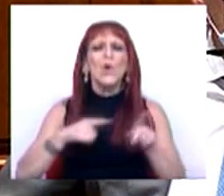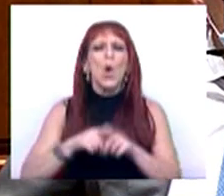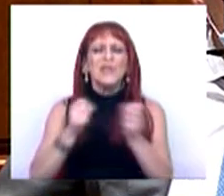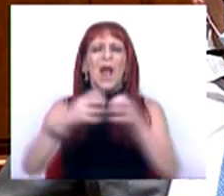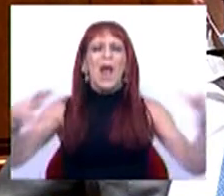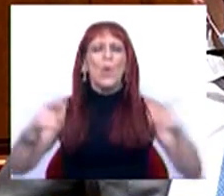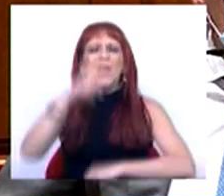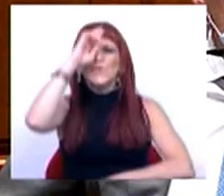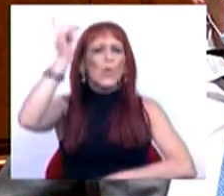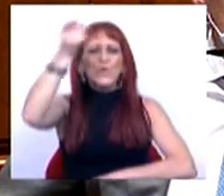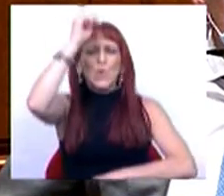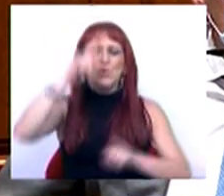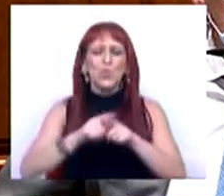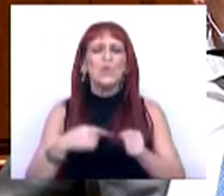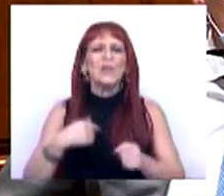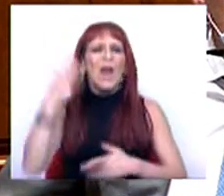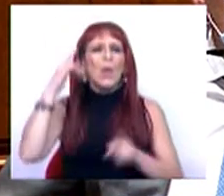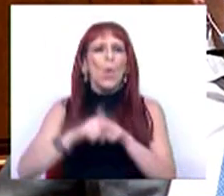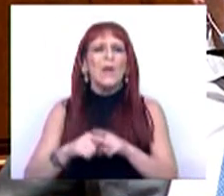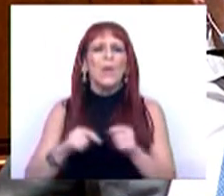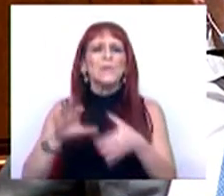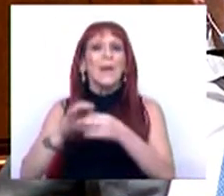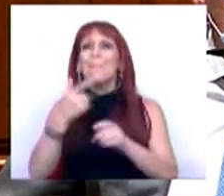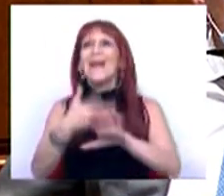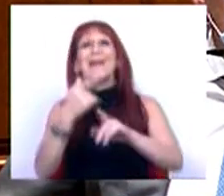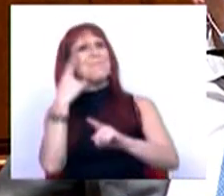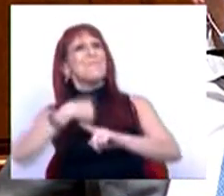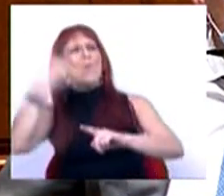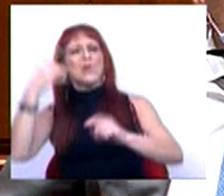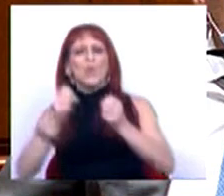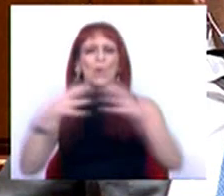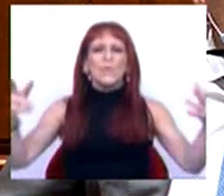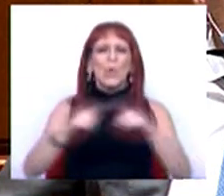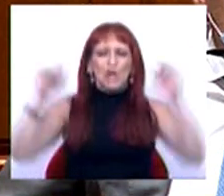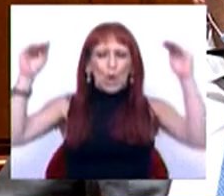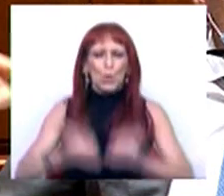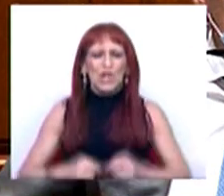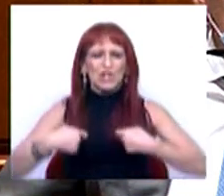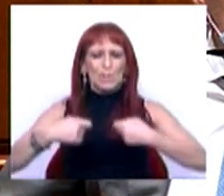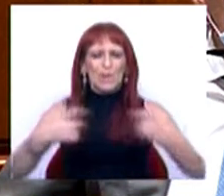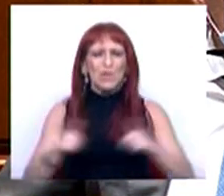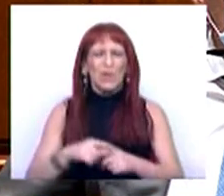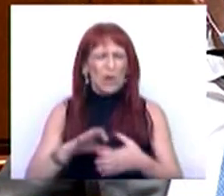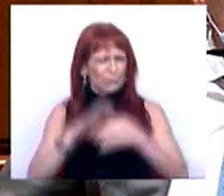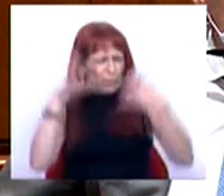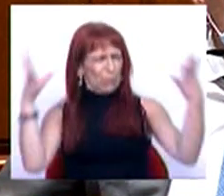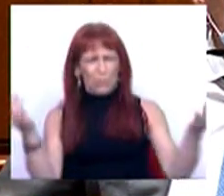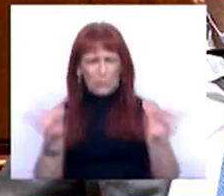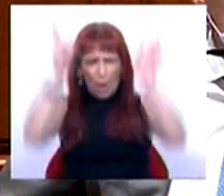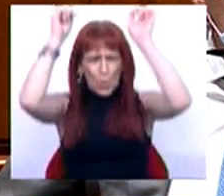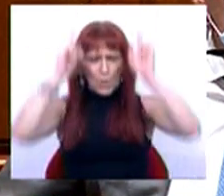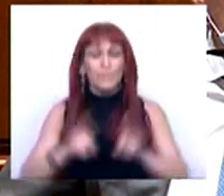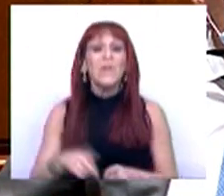ampliamos o esforço. Nós não jogamos para o brilharete. Nós não ampliamos uma redução da despesa sem nexo. Não.